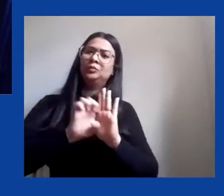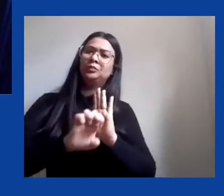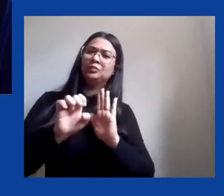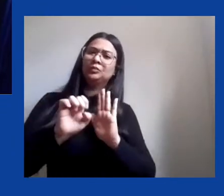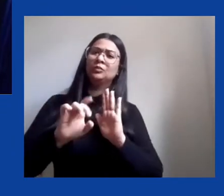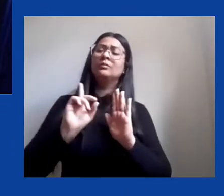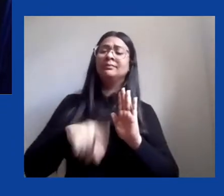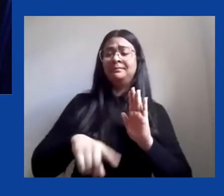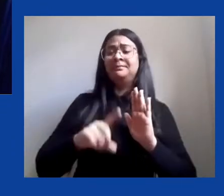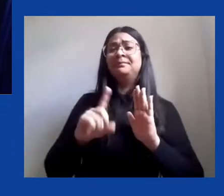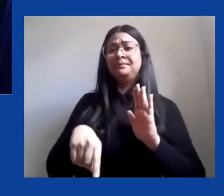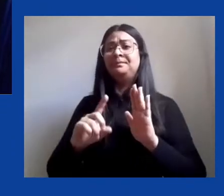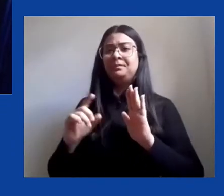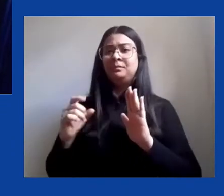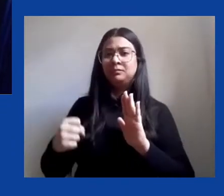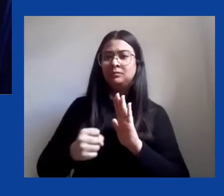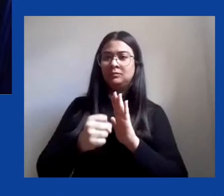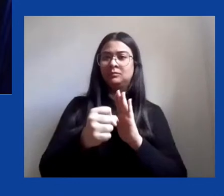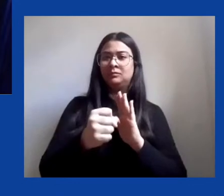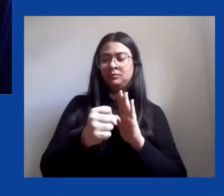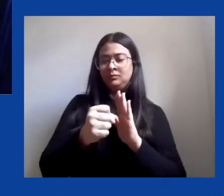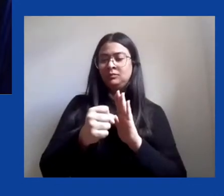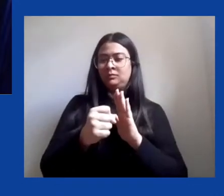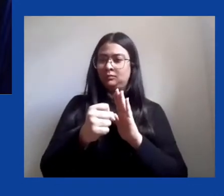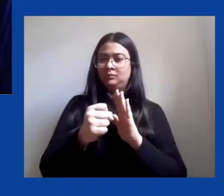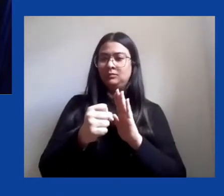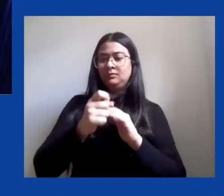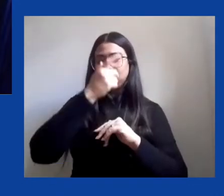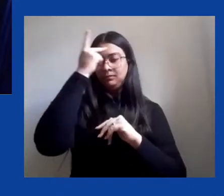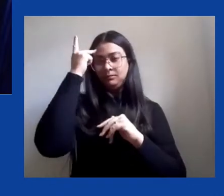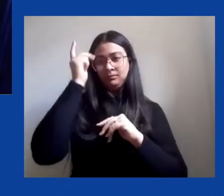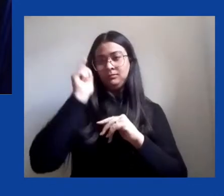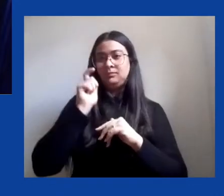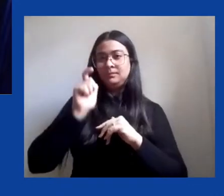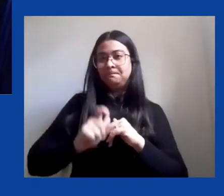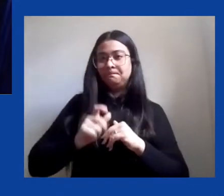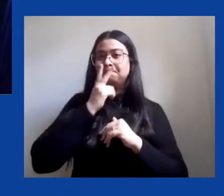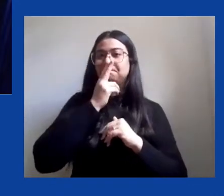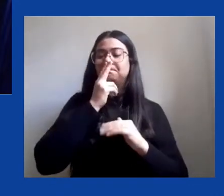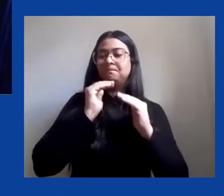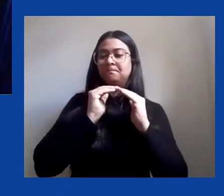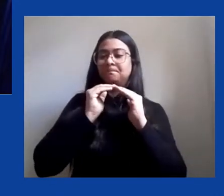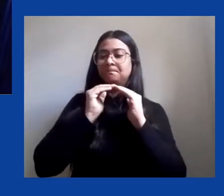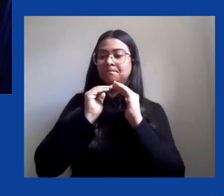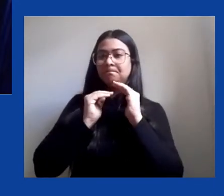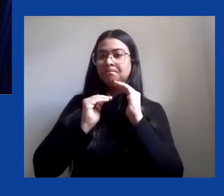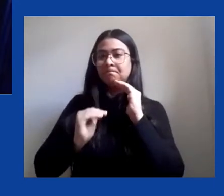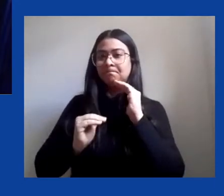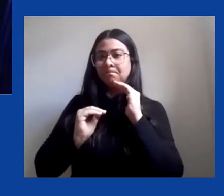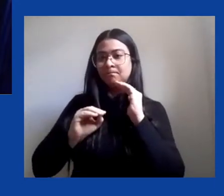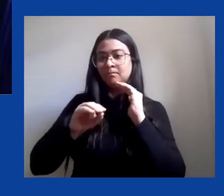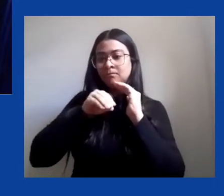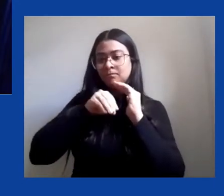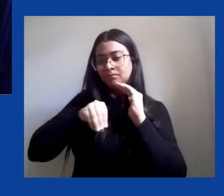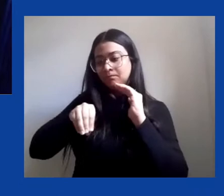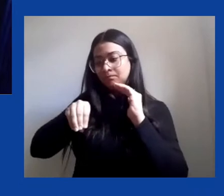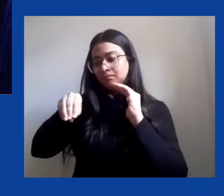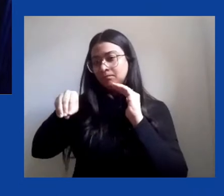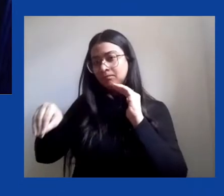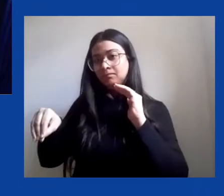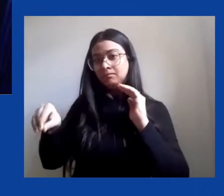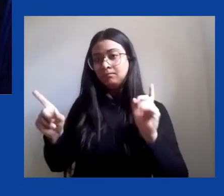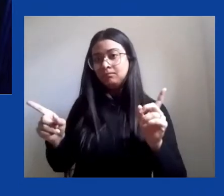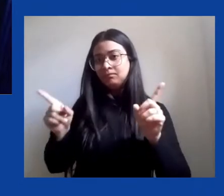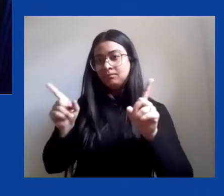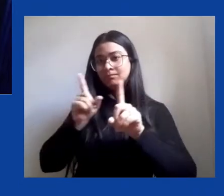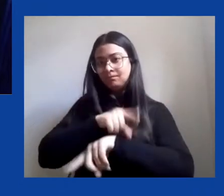localiza no paradigma do outro é rebaixado, é alocado no polo oposto. A